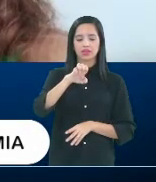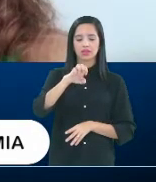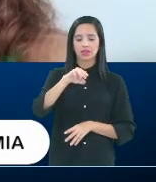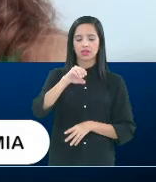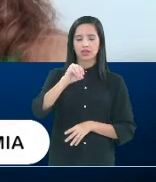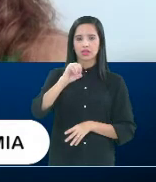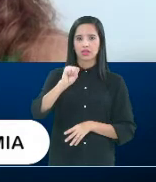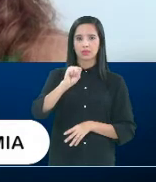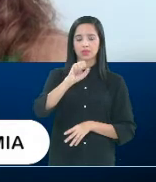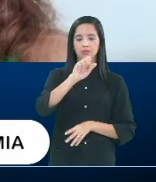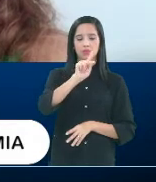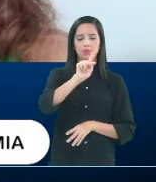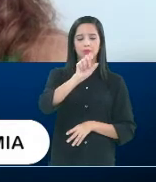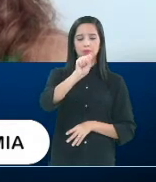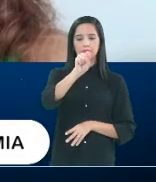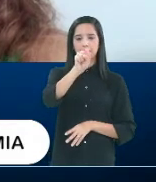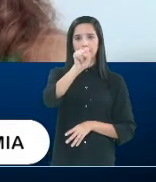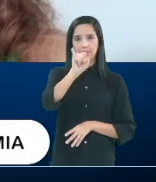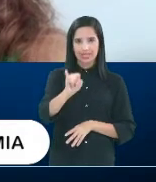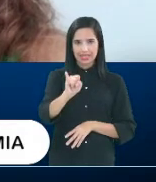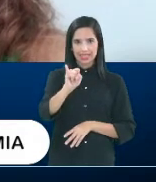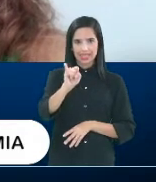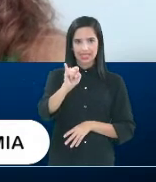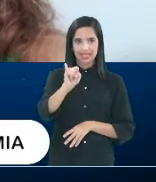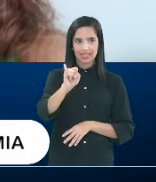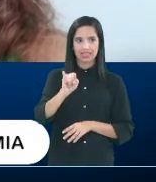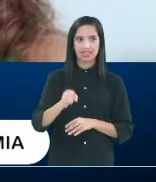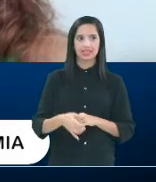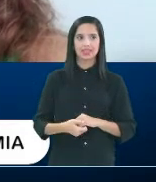Arroba Adriana Lemos menos.